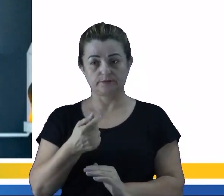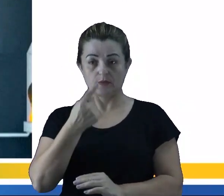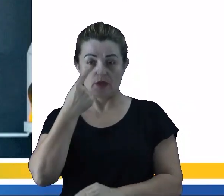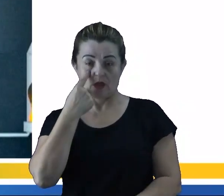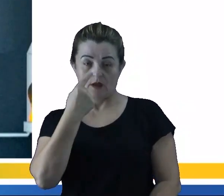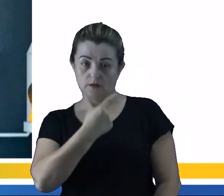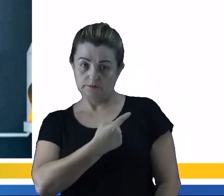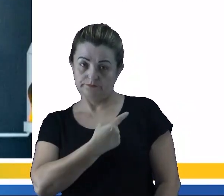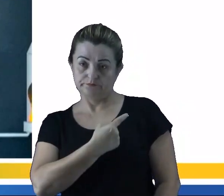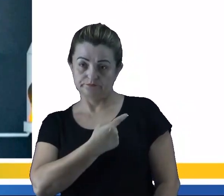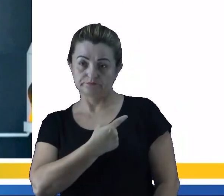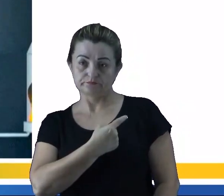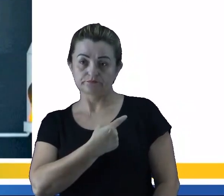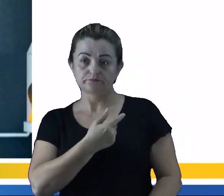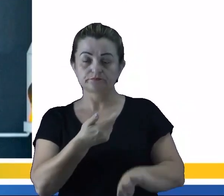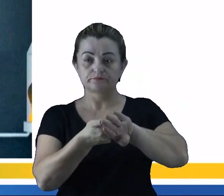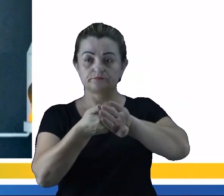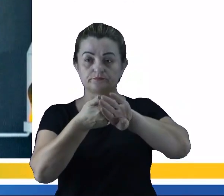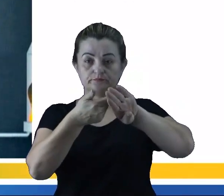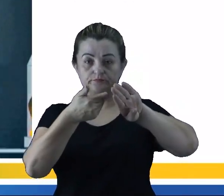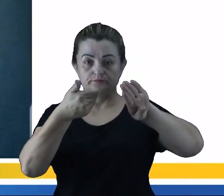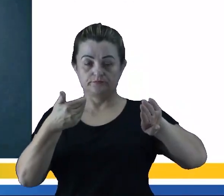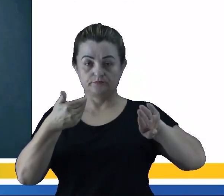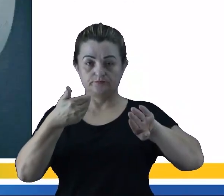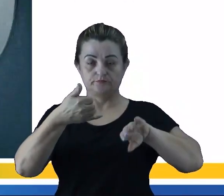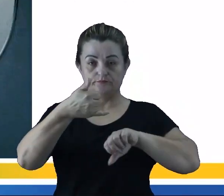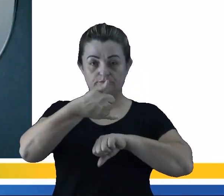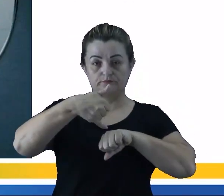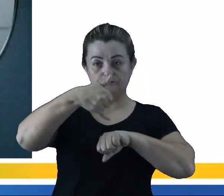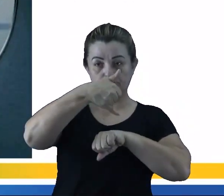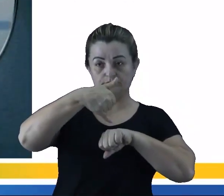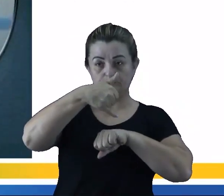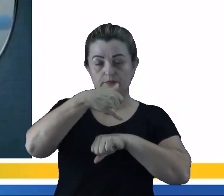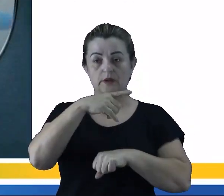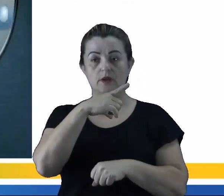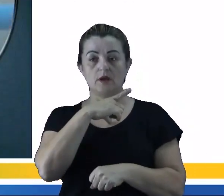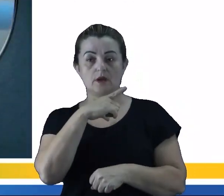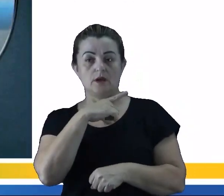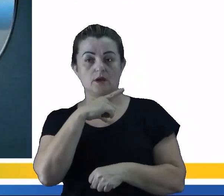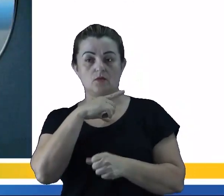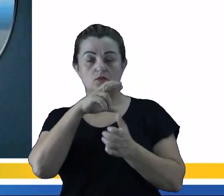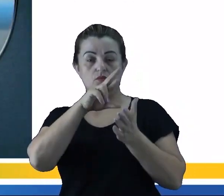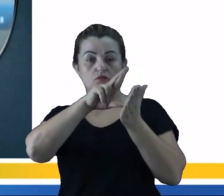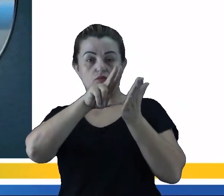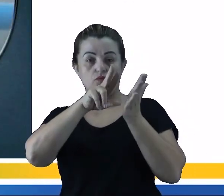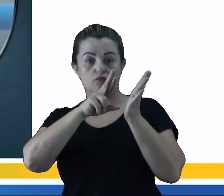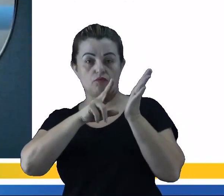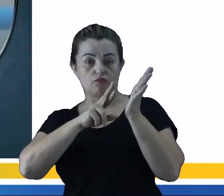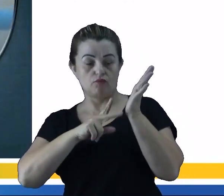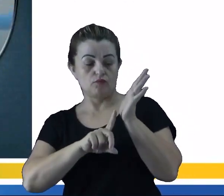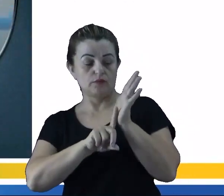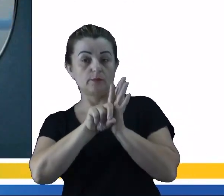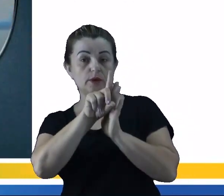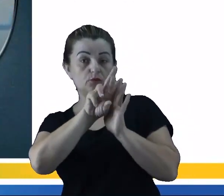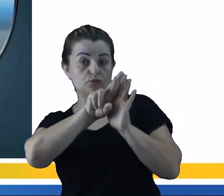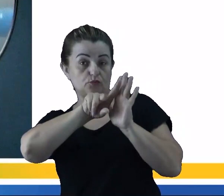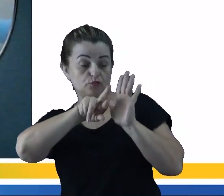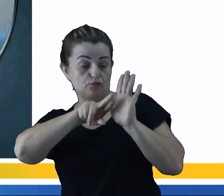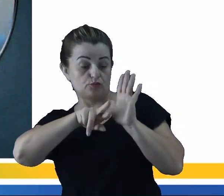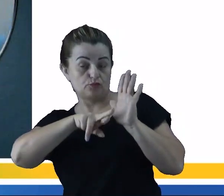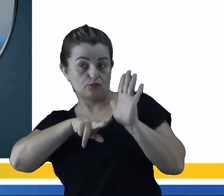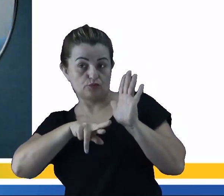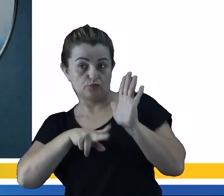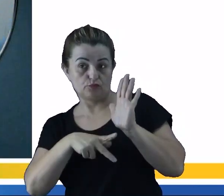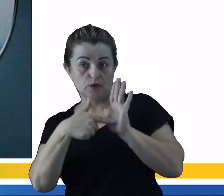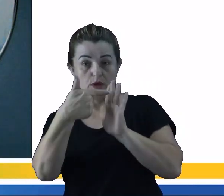aqui, ó, na separação do petróleo, né? A gente vai ter o quê? Vai ter várias temperaturas diferentes. Então,